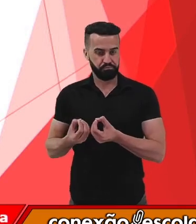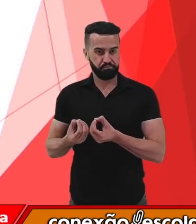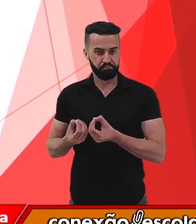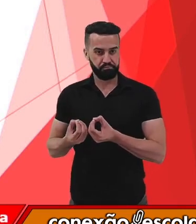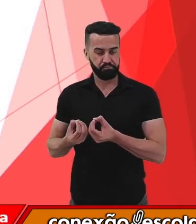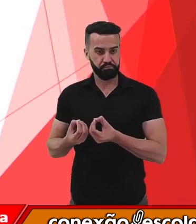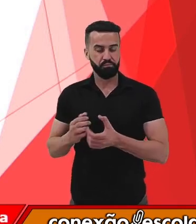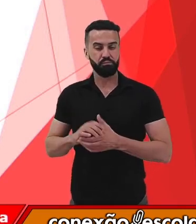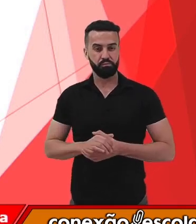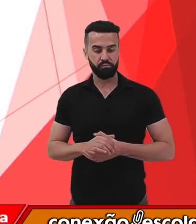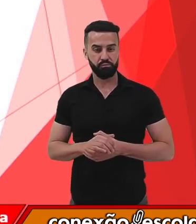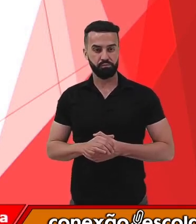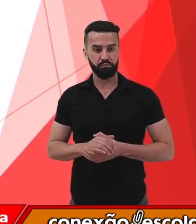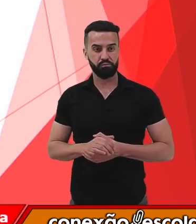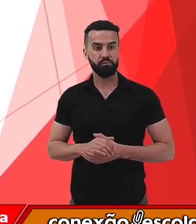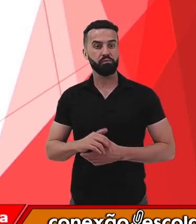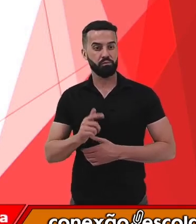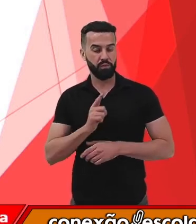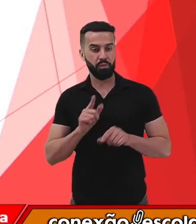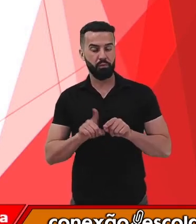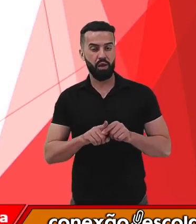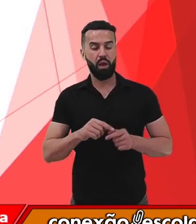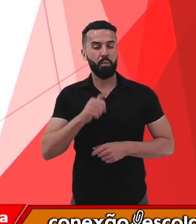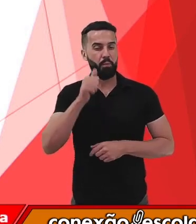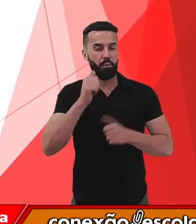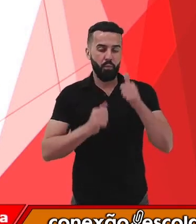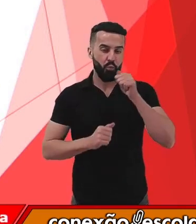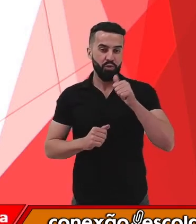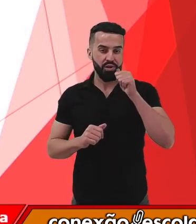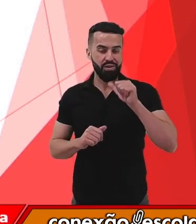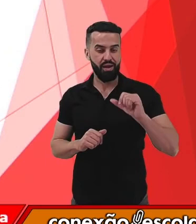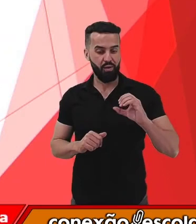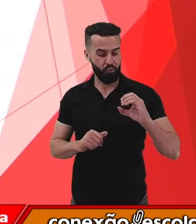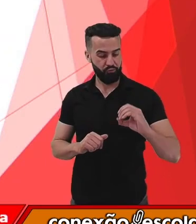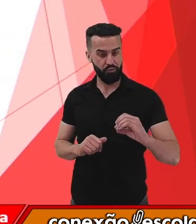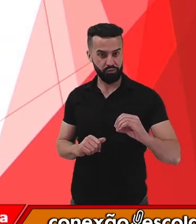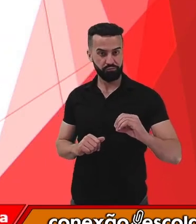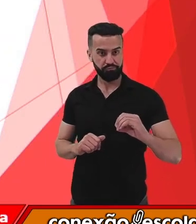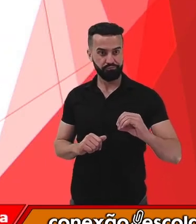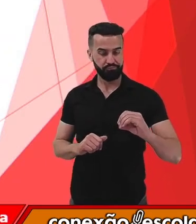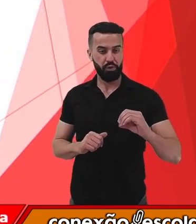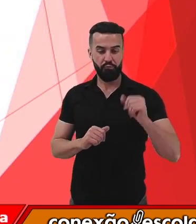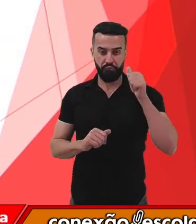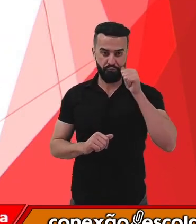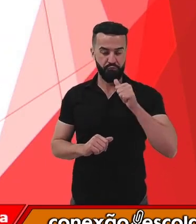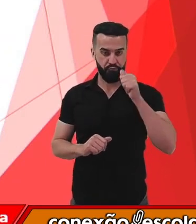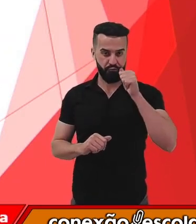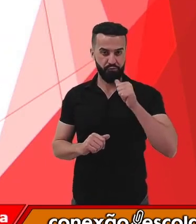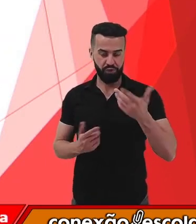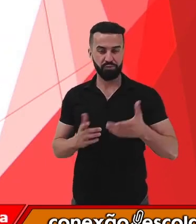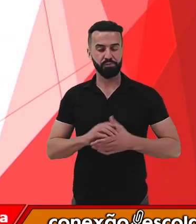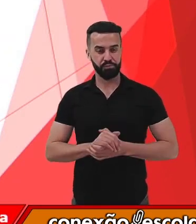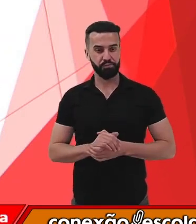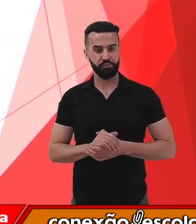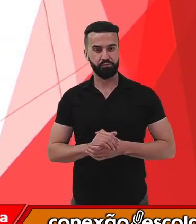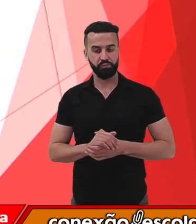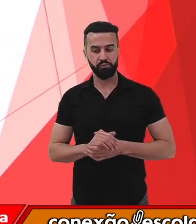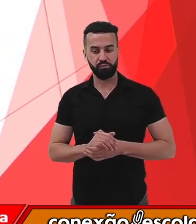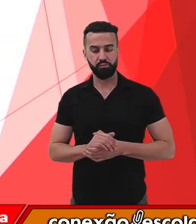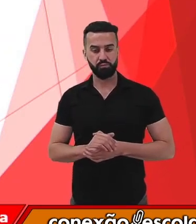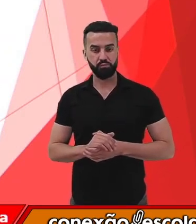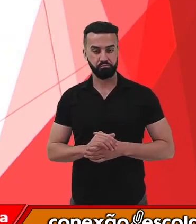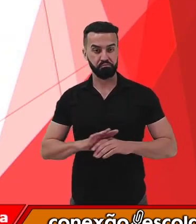e o ovócito é situado no ovário feminino. Essa fecundação, esse